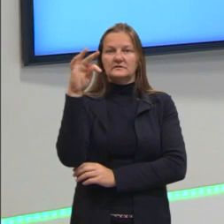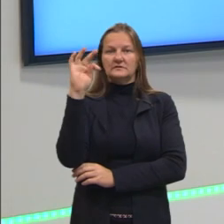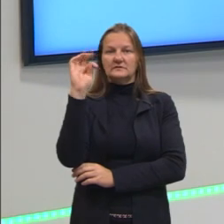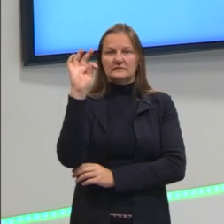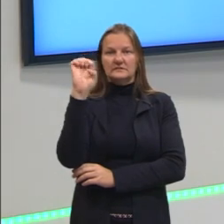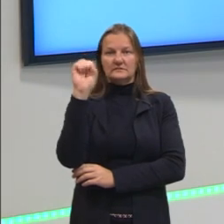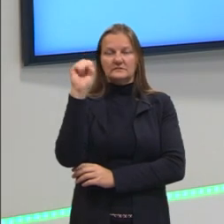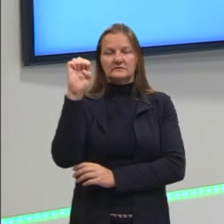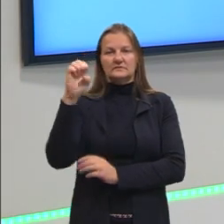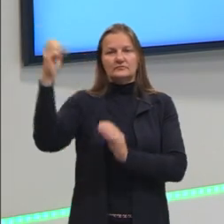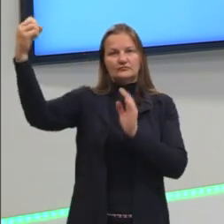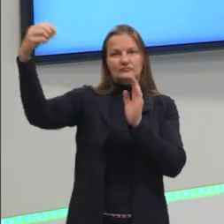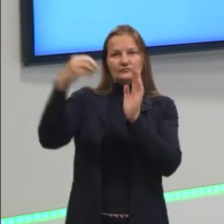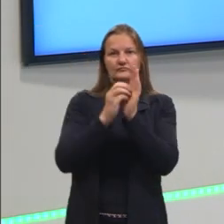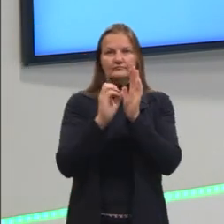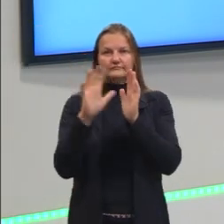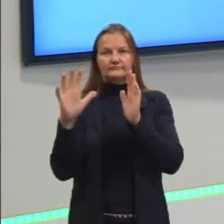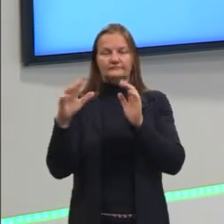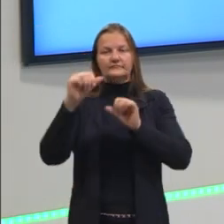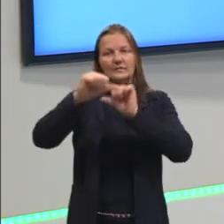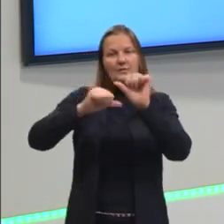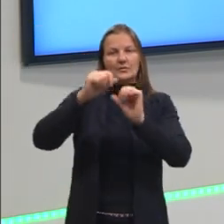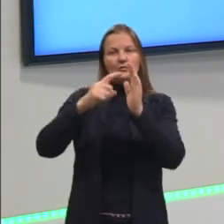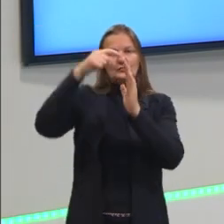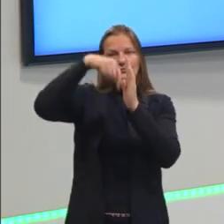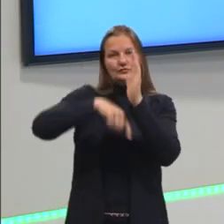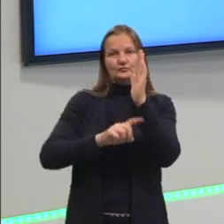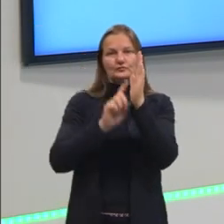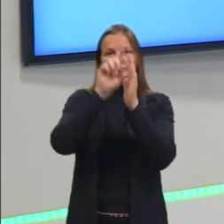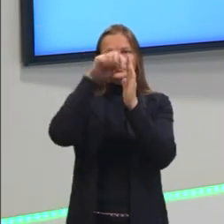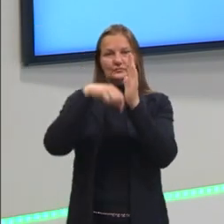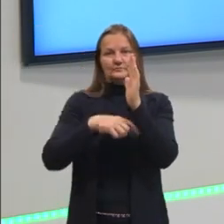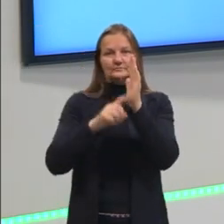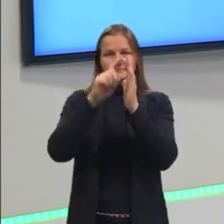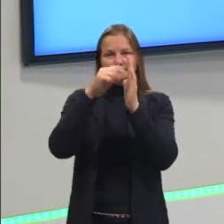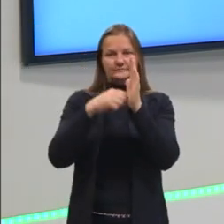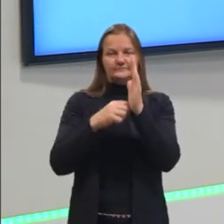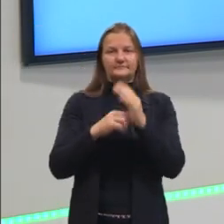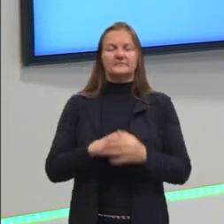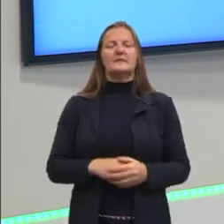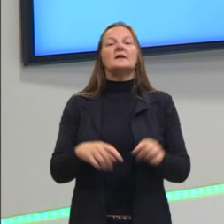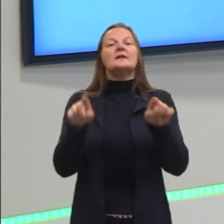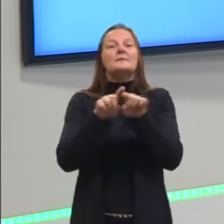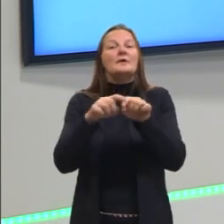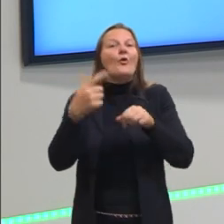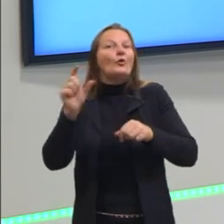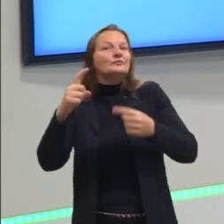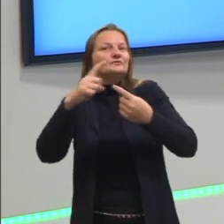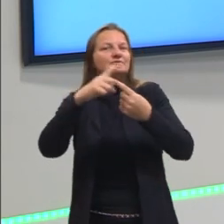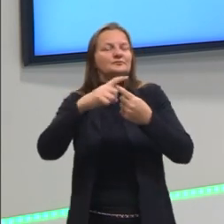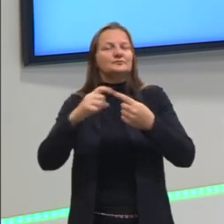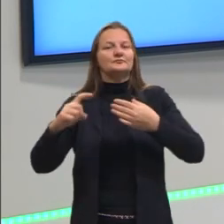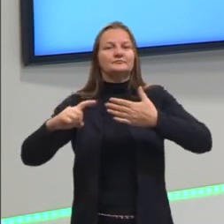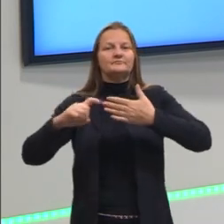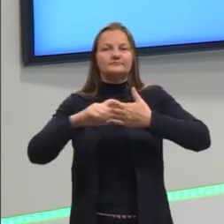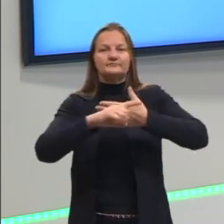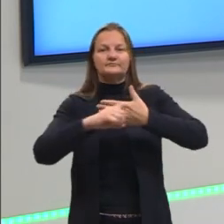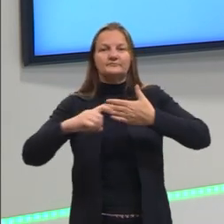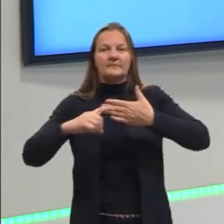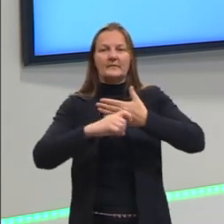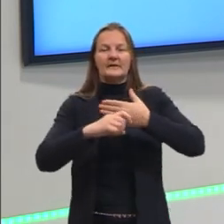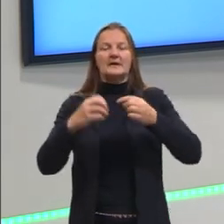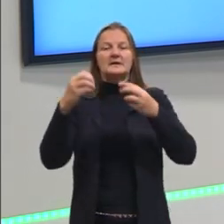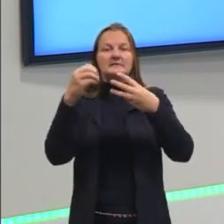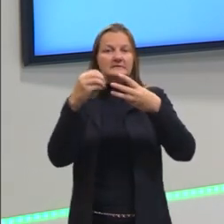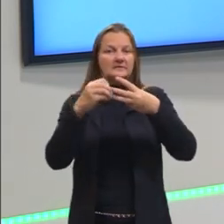Falando, então, em célula animal, vegetal, vamos falar também sobre a célula bacteriana, que é uma célula procarionte. Para